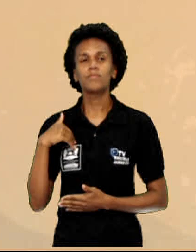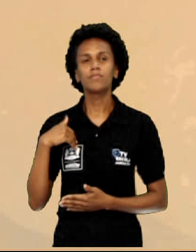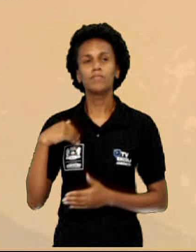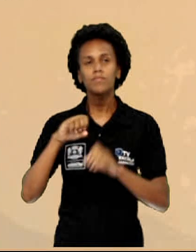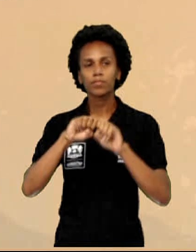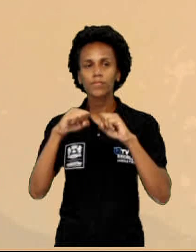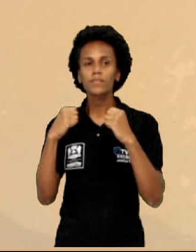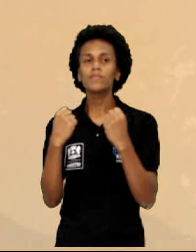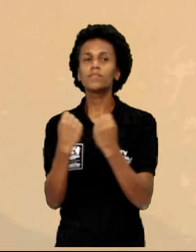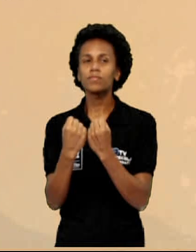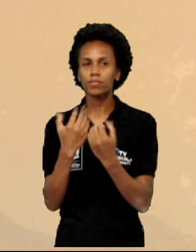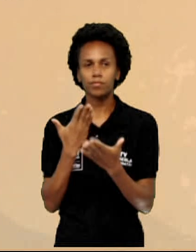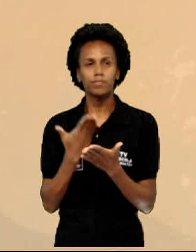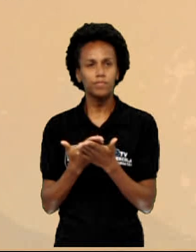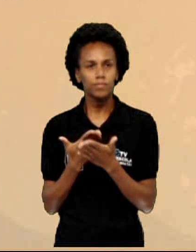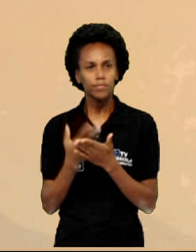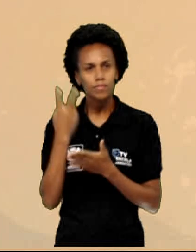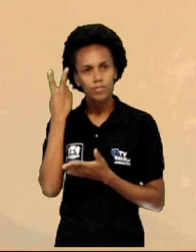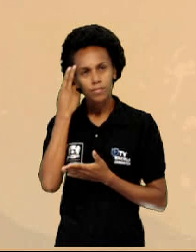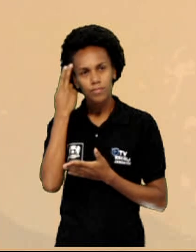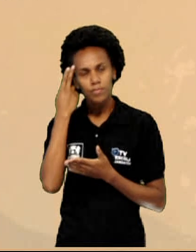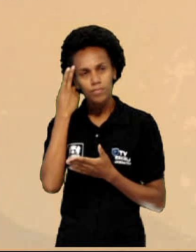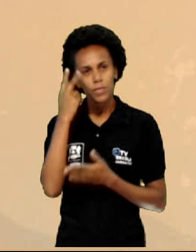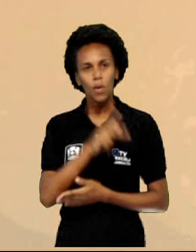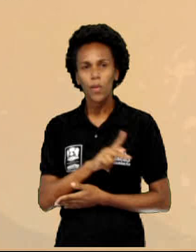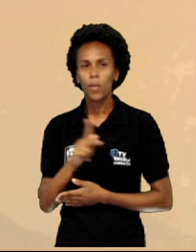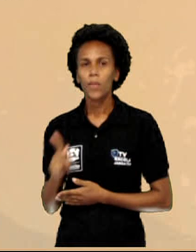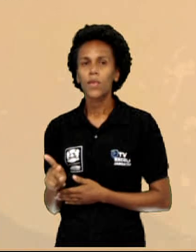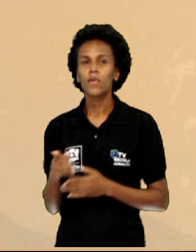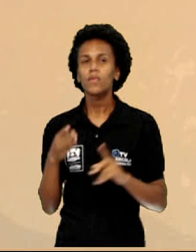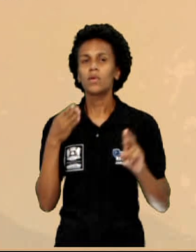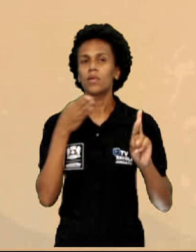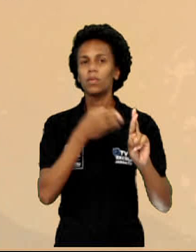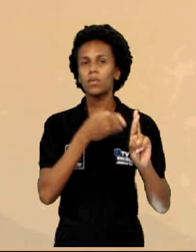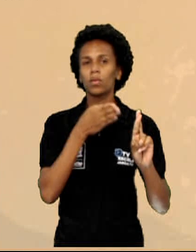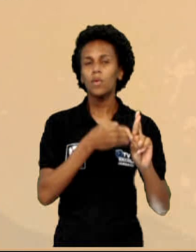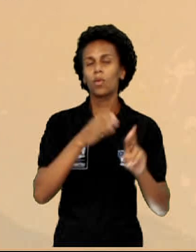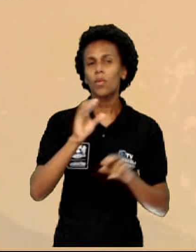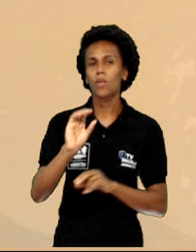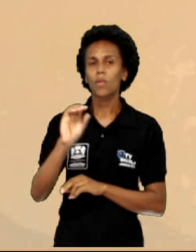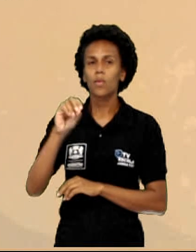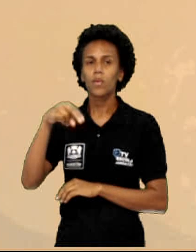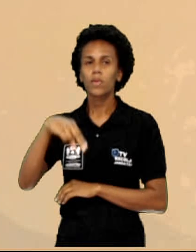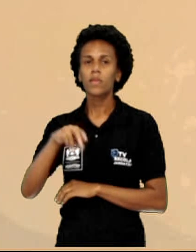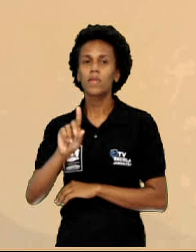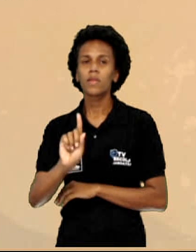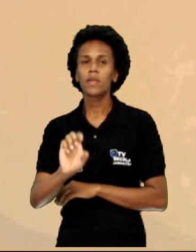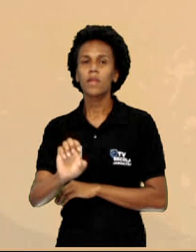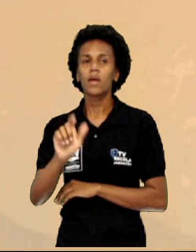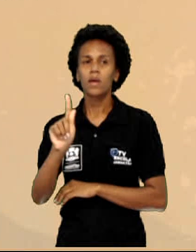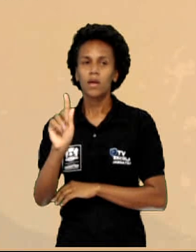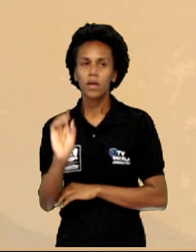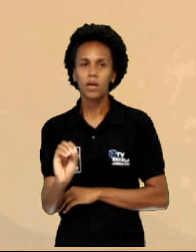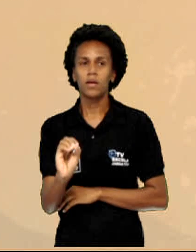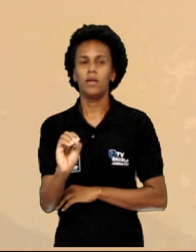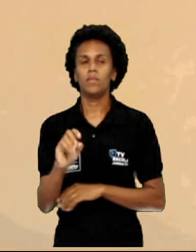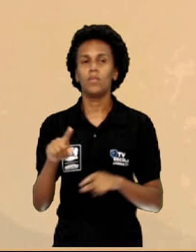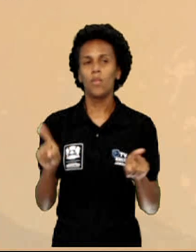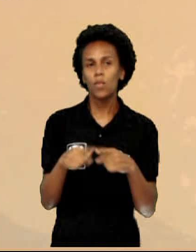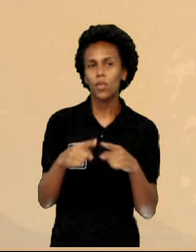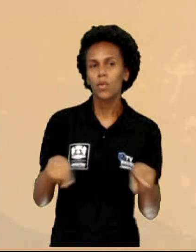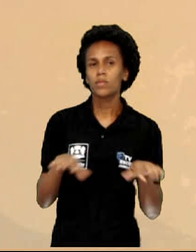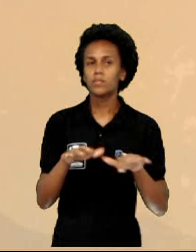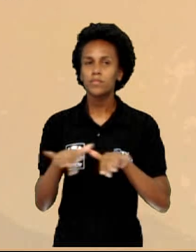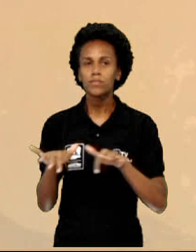estudos normais com o professor de referência da época, o Cônigo Trindade, e música e piano com o maestro